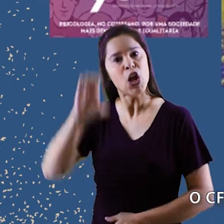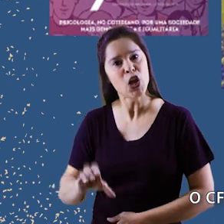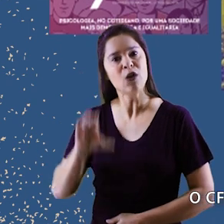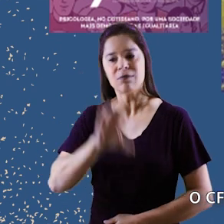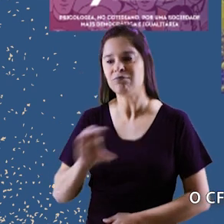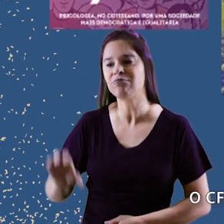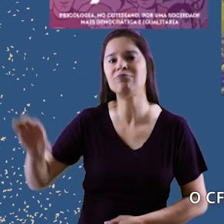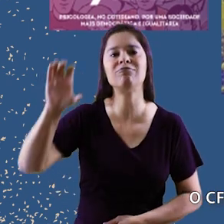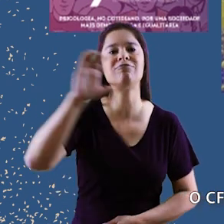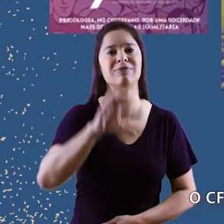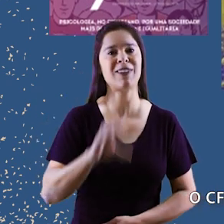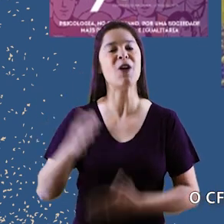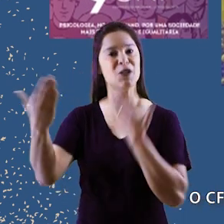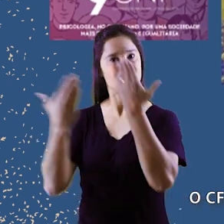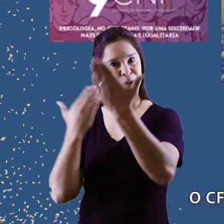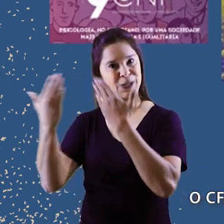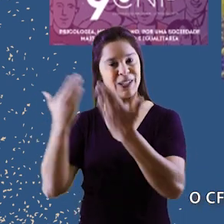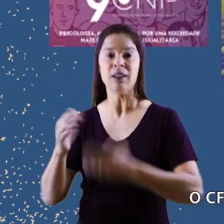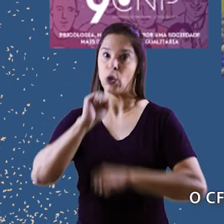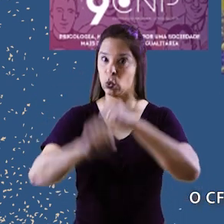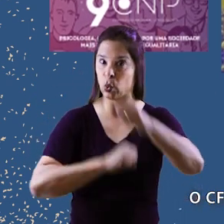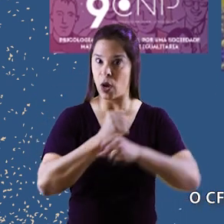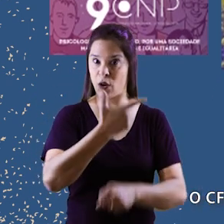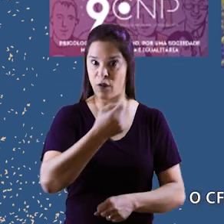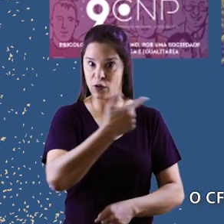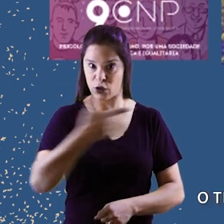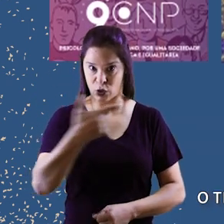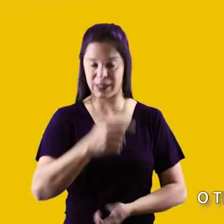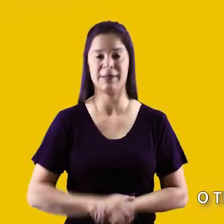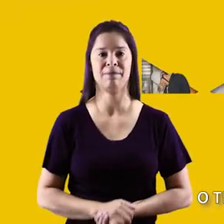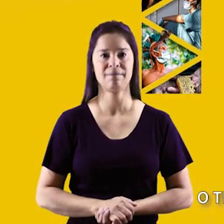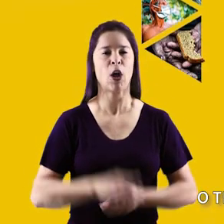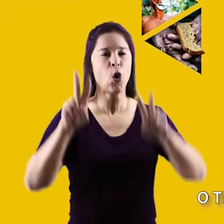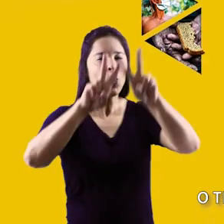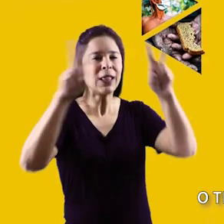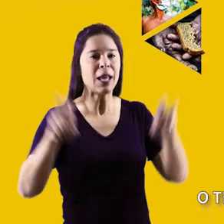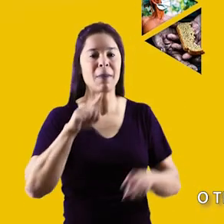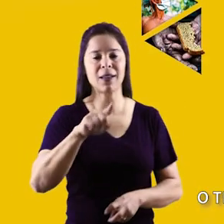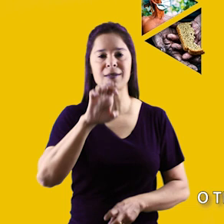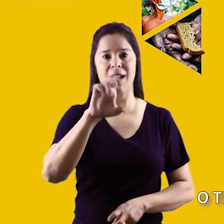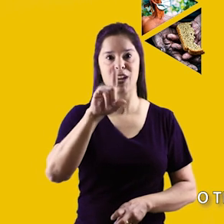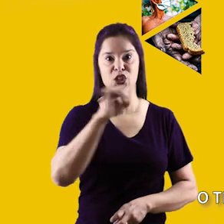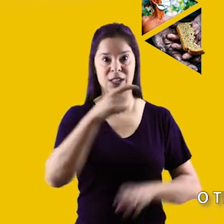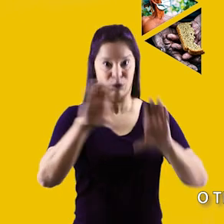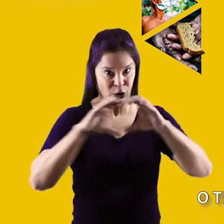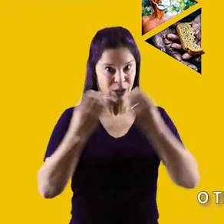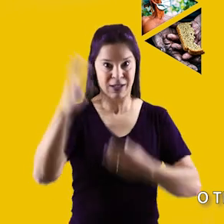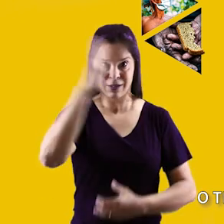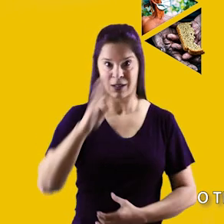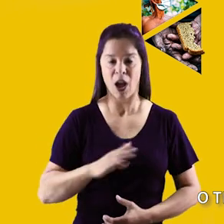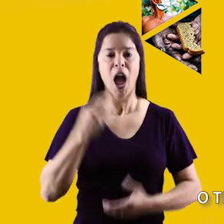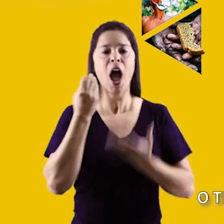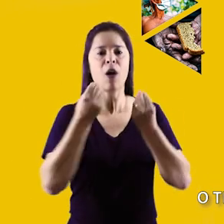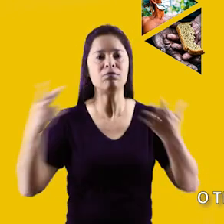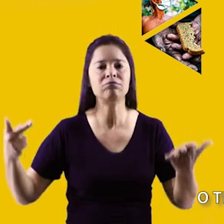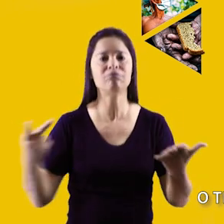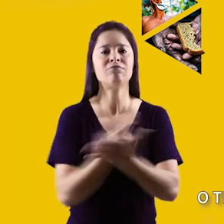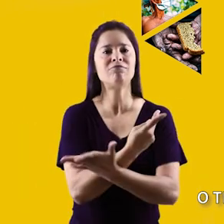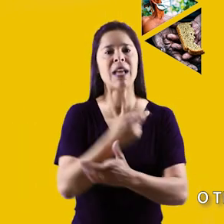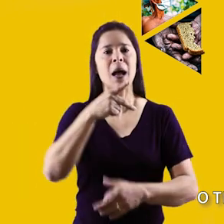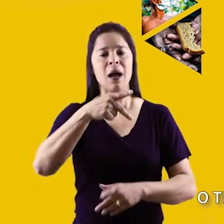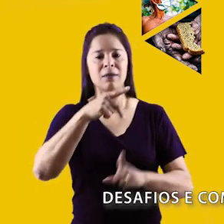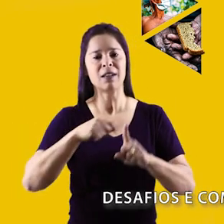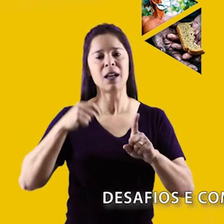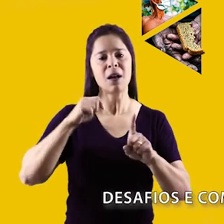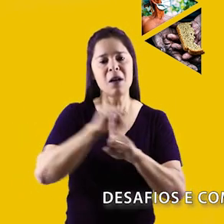de Psicologia, os CRPs, em 2022. O tema desta edição do CNP é o impacto psicossocial da